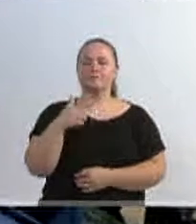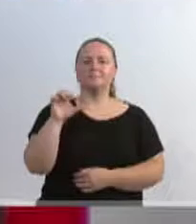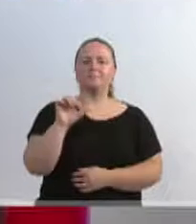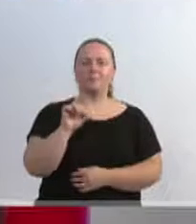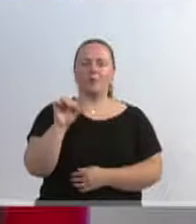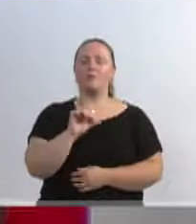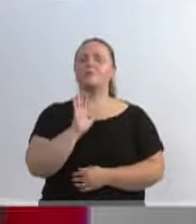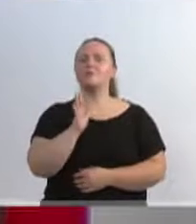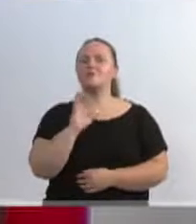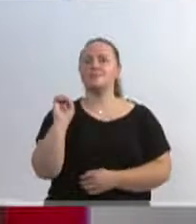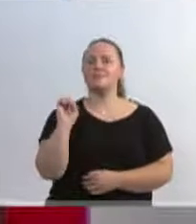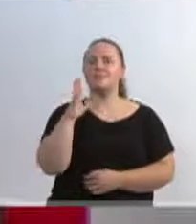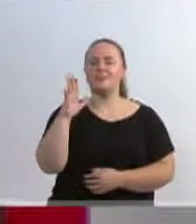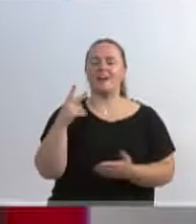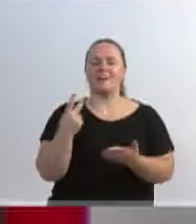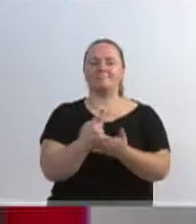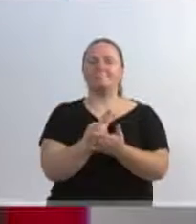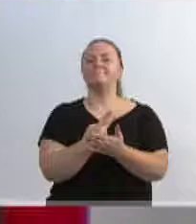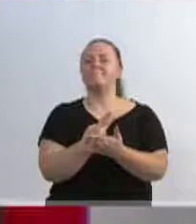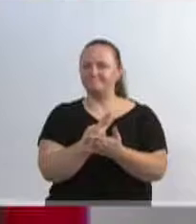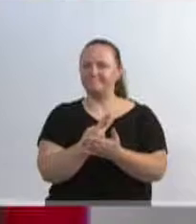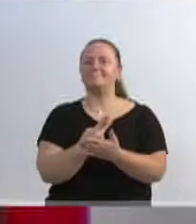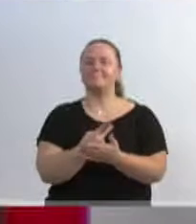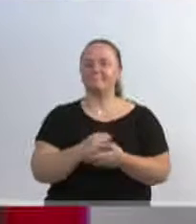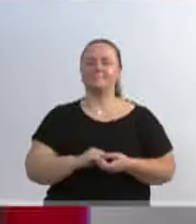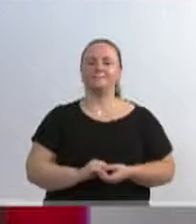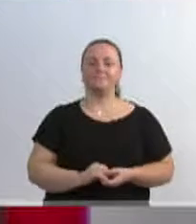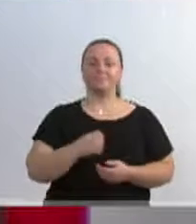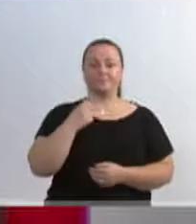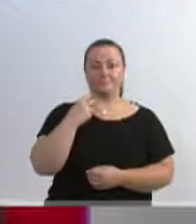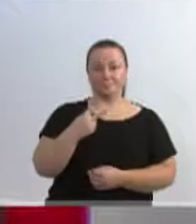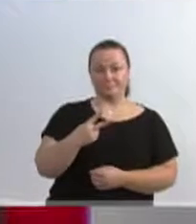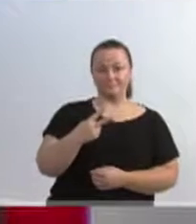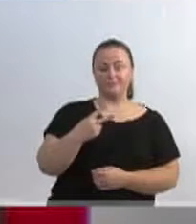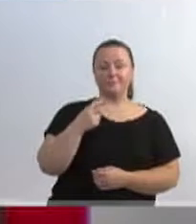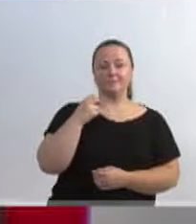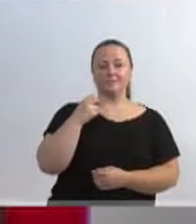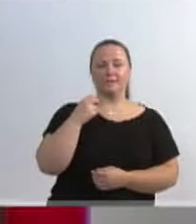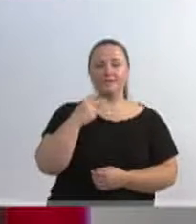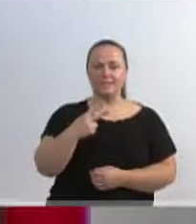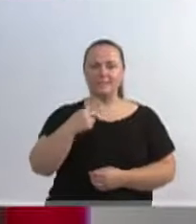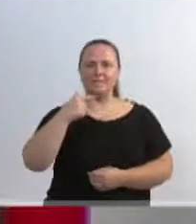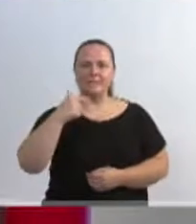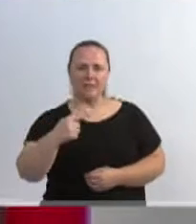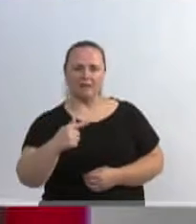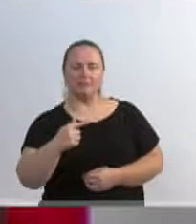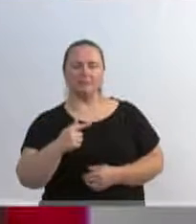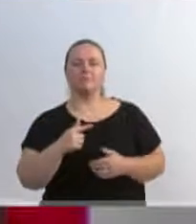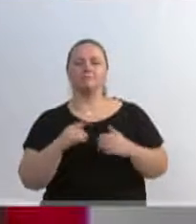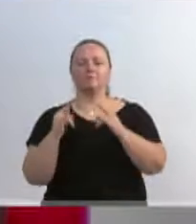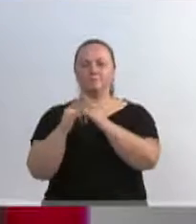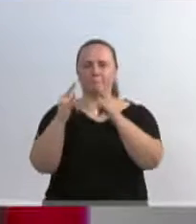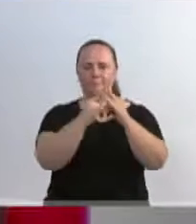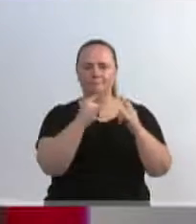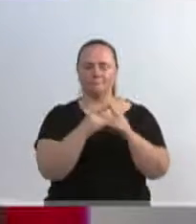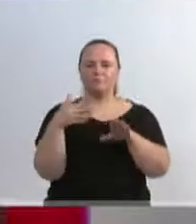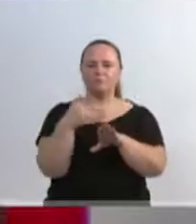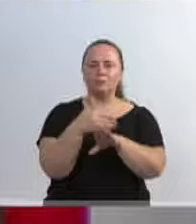Amizade, onde 227 entidades pudessem... O Ari tem as fotos aí, né?